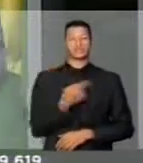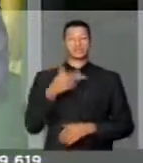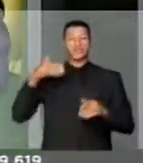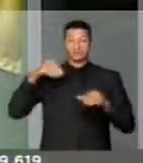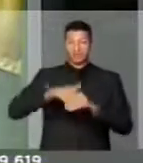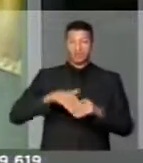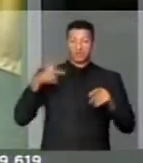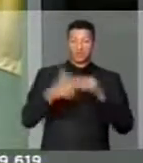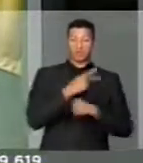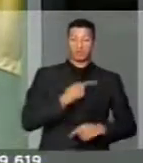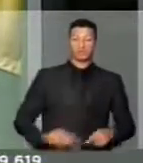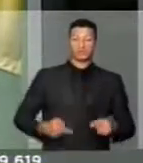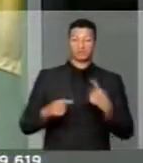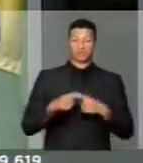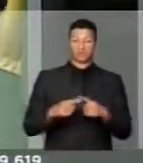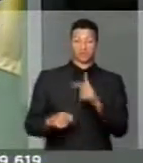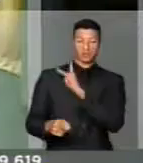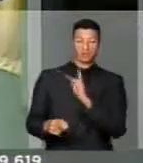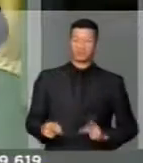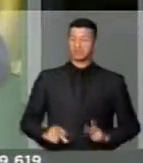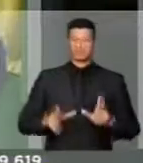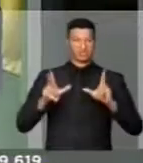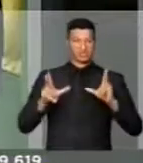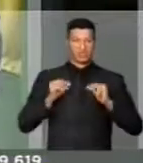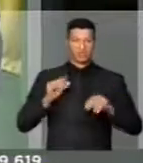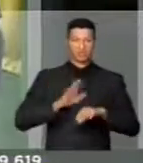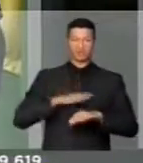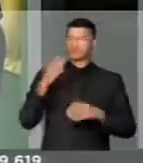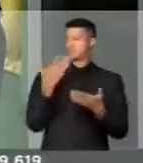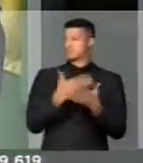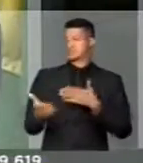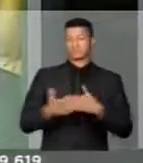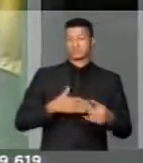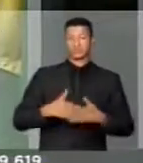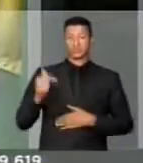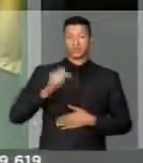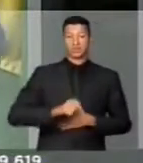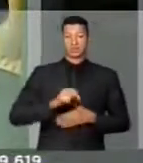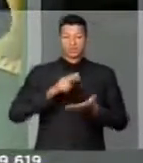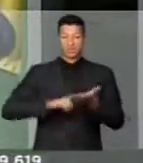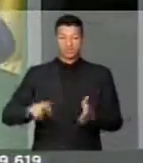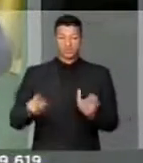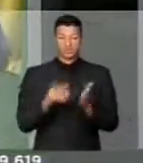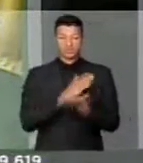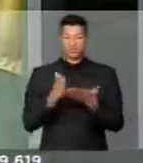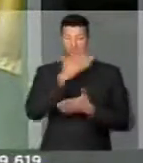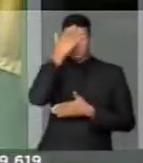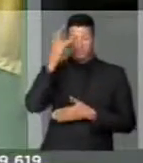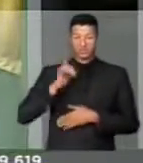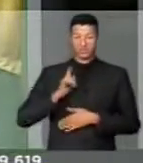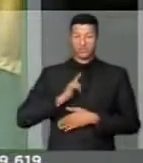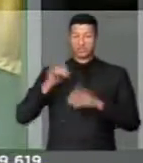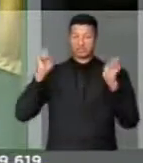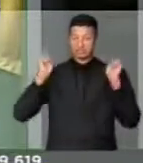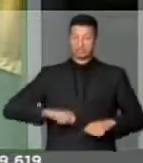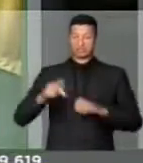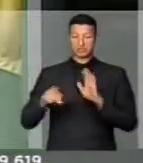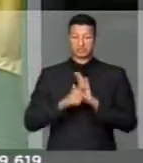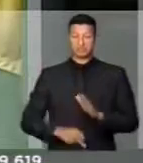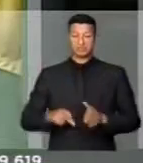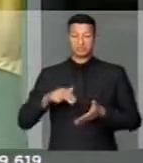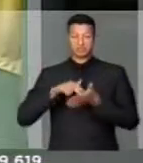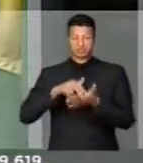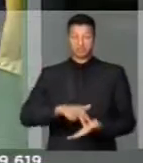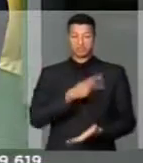impeachment, porque esta presidente não merece mais sequer aqui a menção de alguém que tem o mínimo de condição para